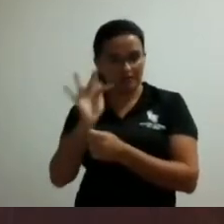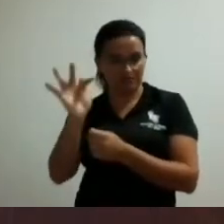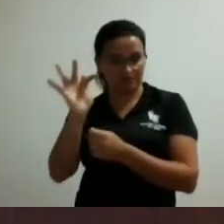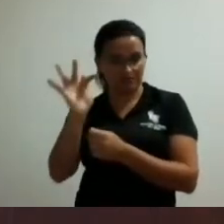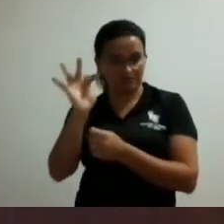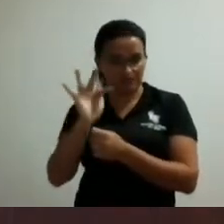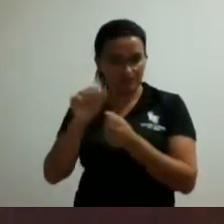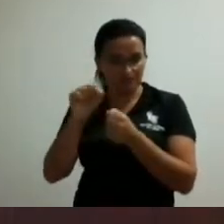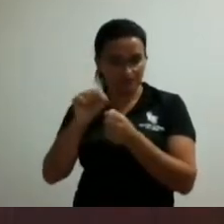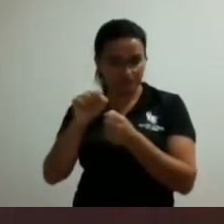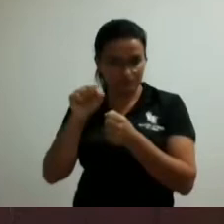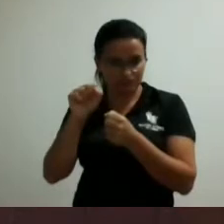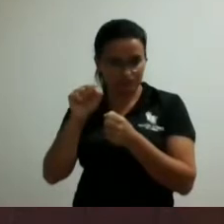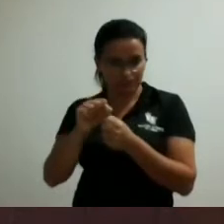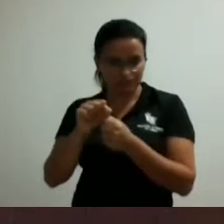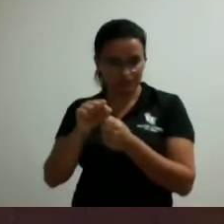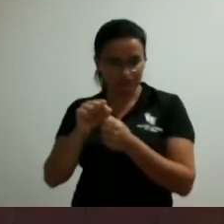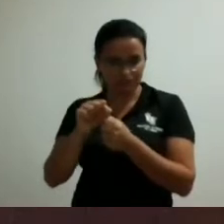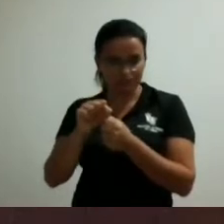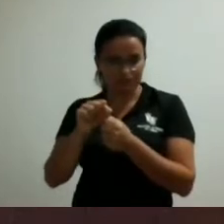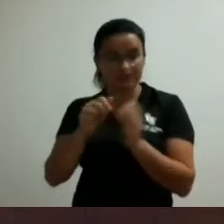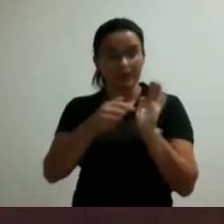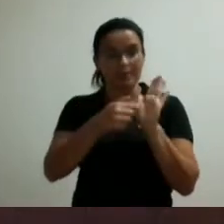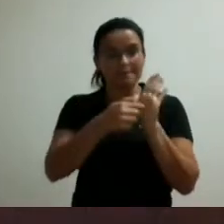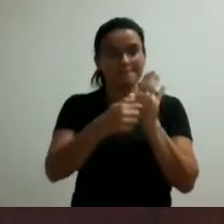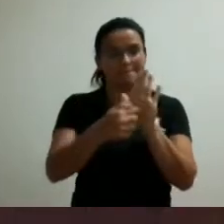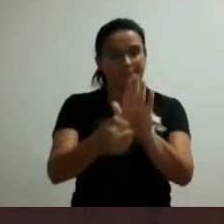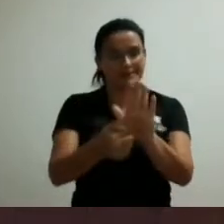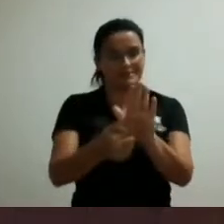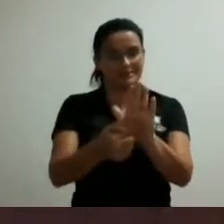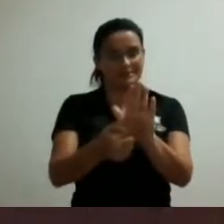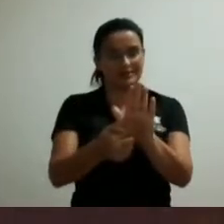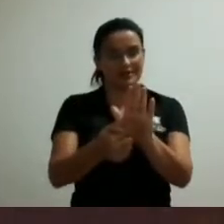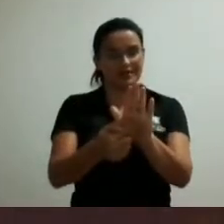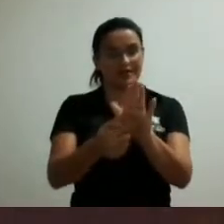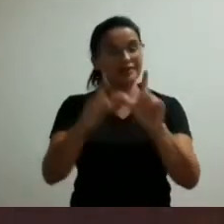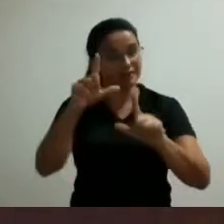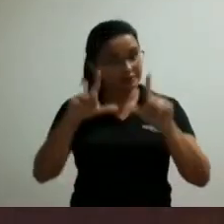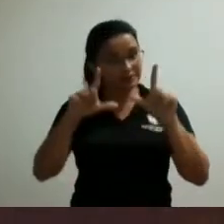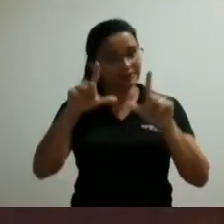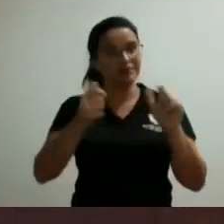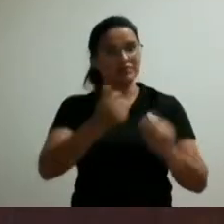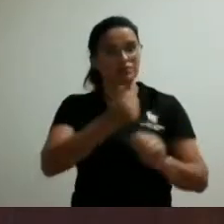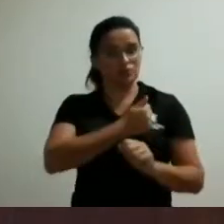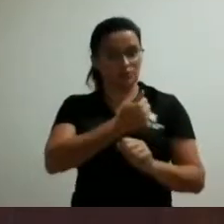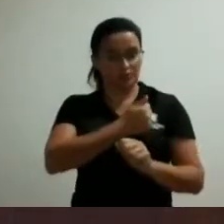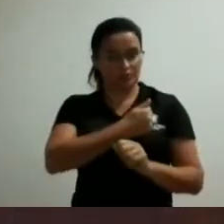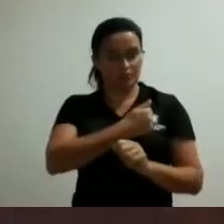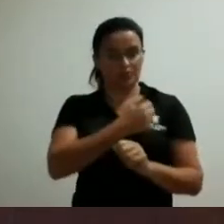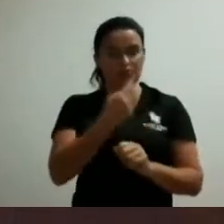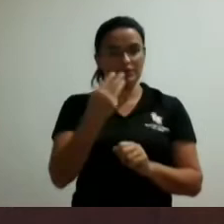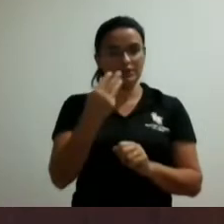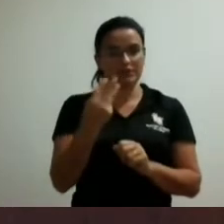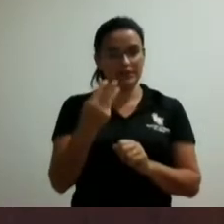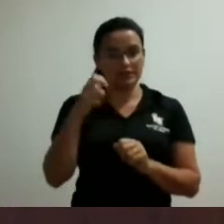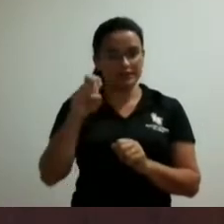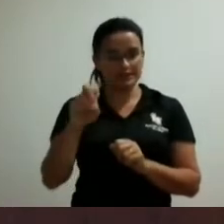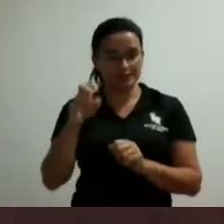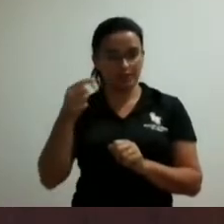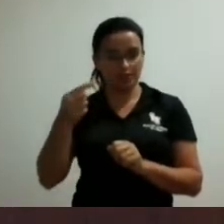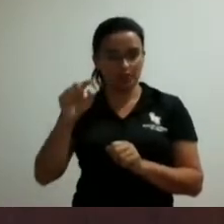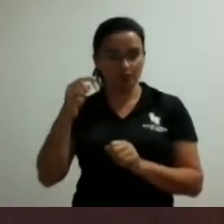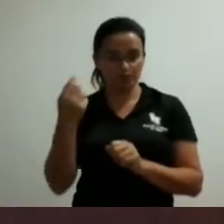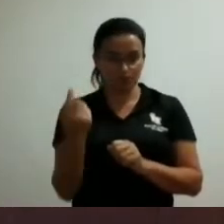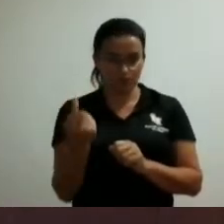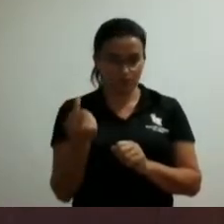para que sejam apresentadas no nosso canal no 35.1 disseminando com isso vereador